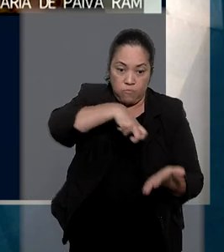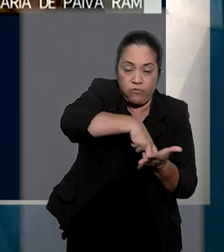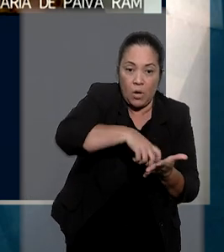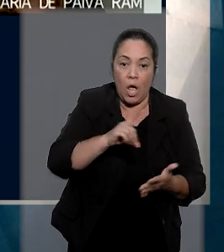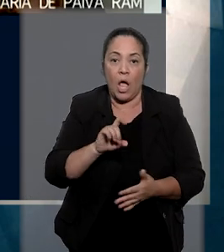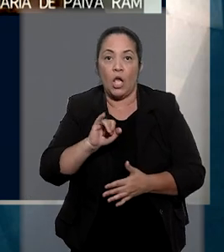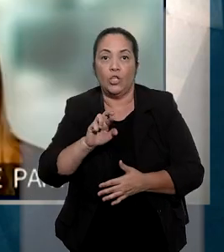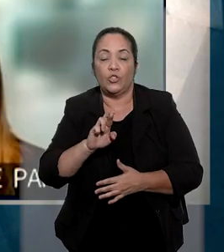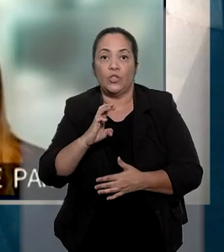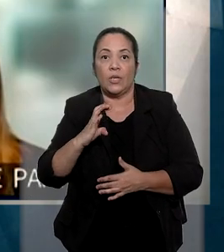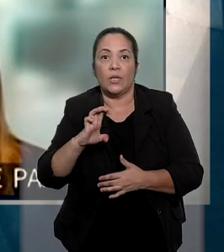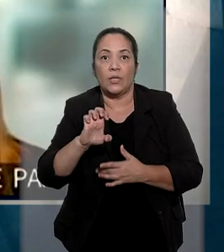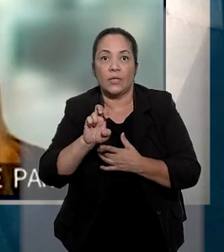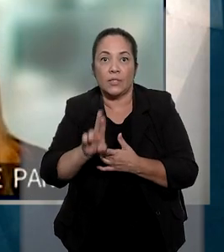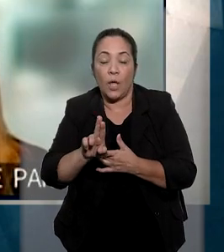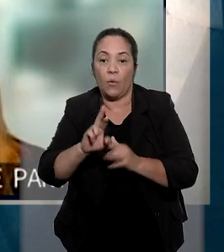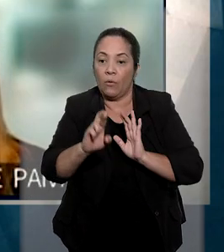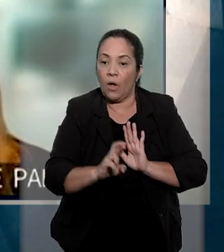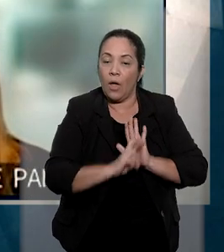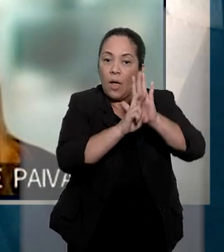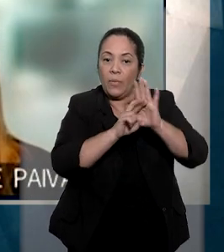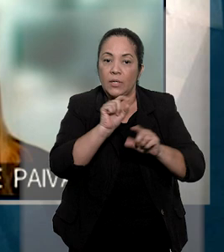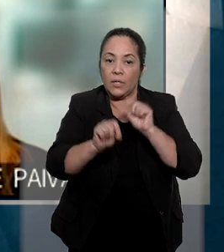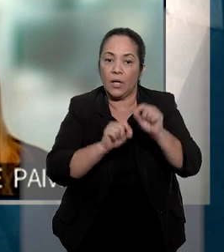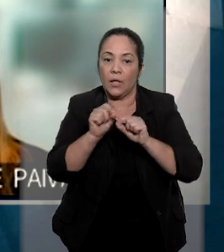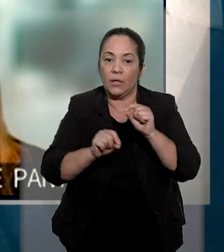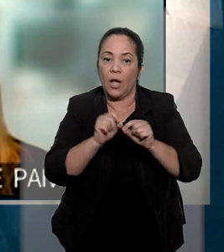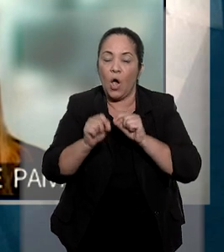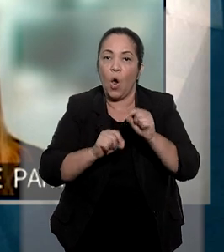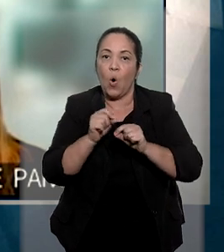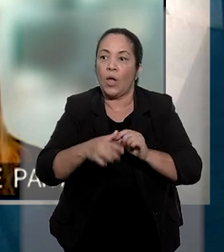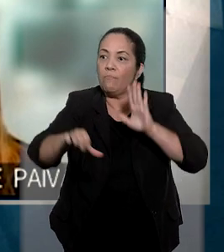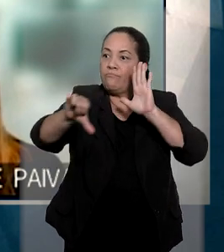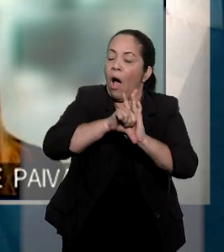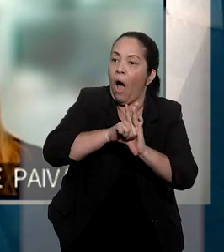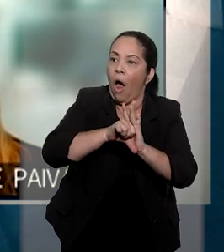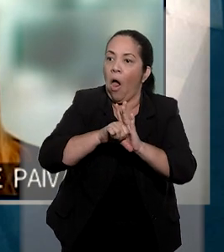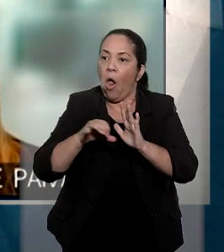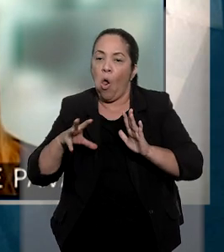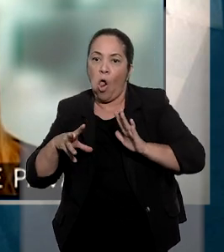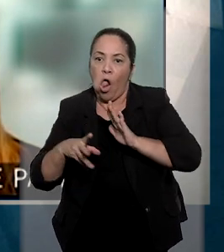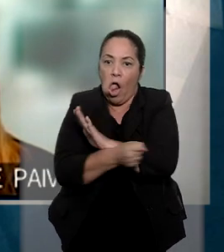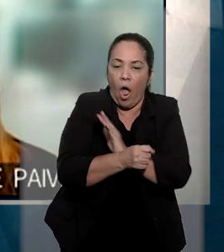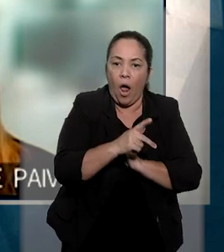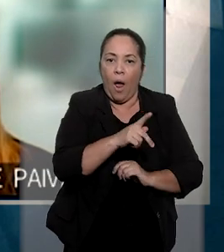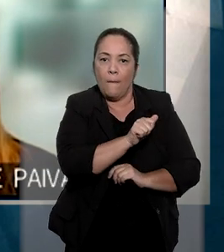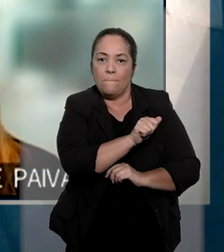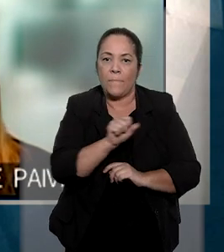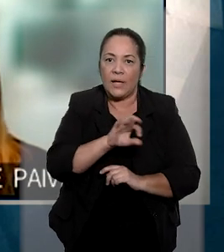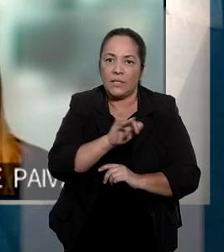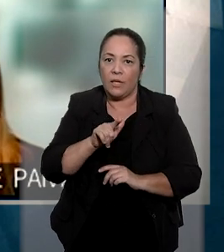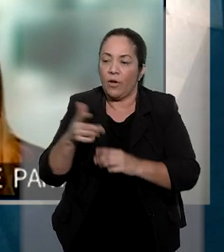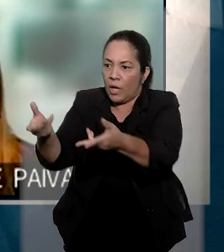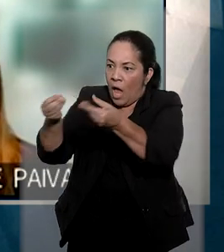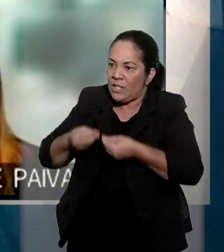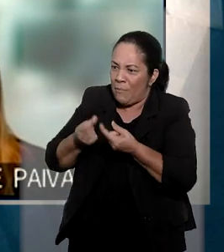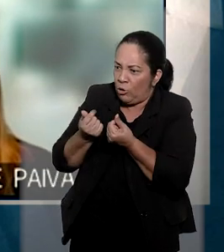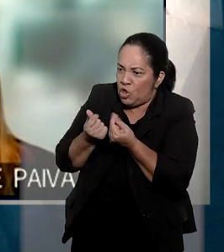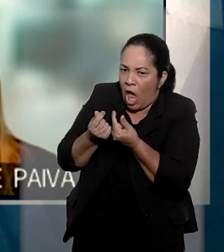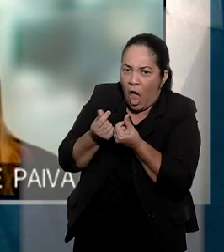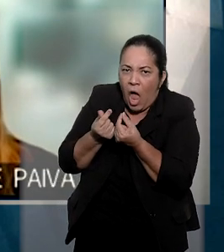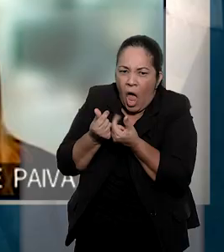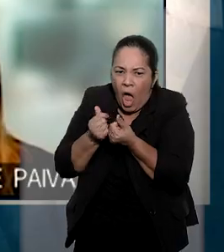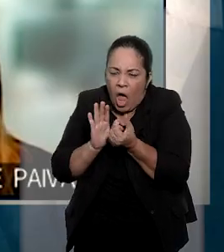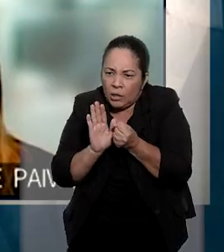lavagem de capitais na verdade representaram um mero desdobramento do delito de corrupção passiva na modalidade de recebimento de